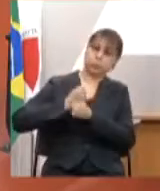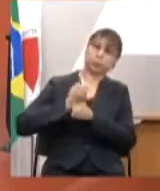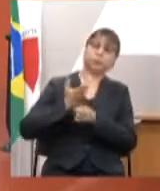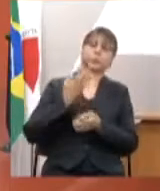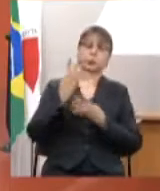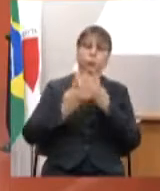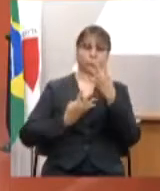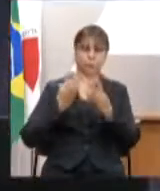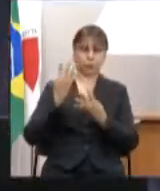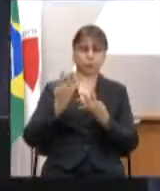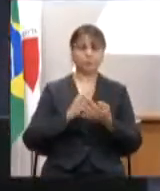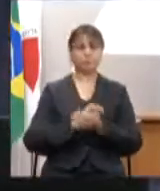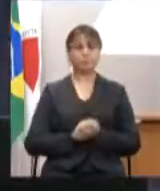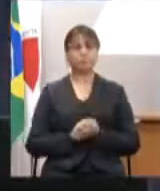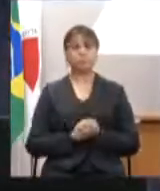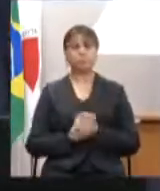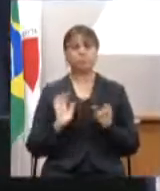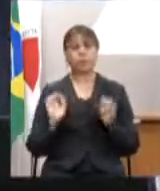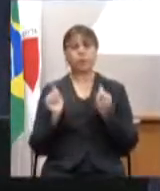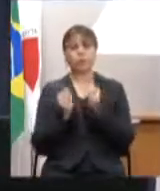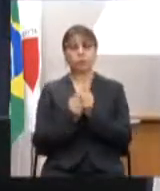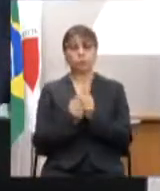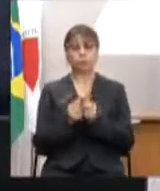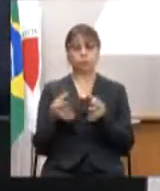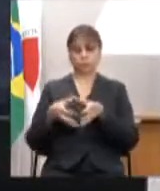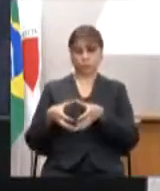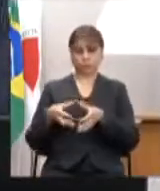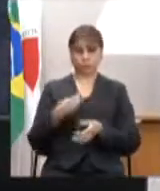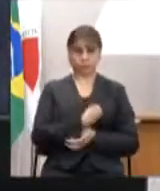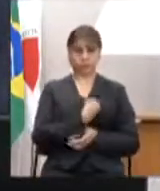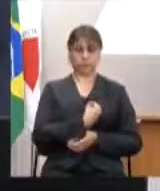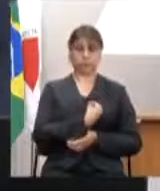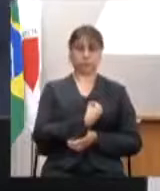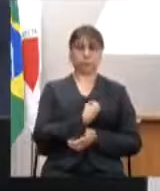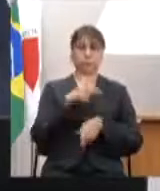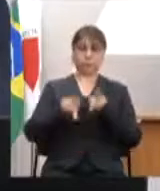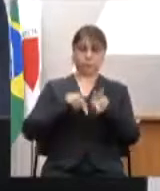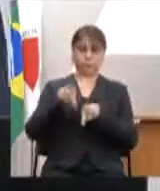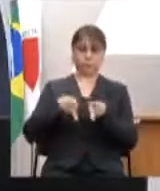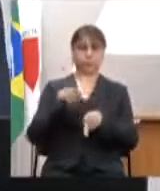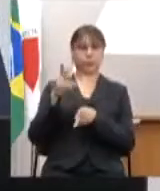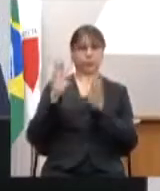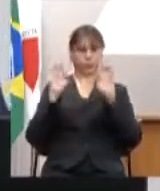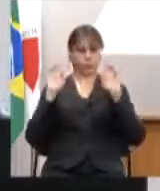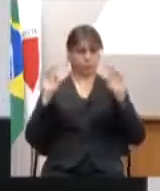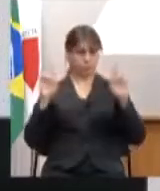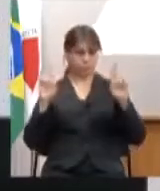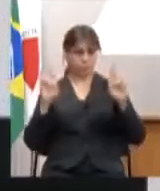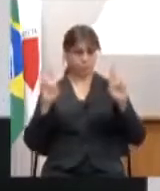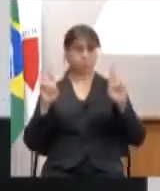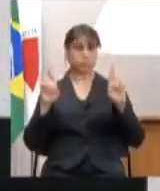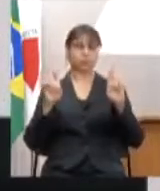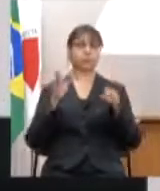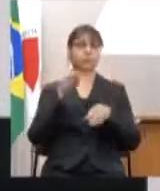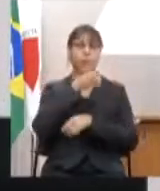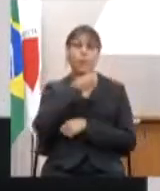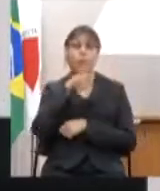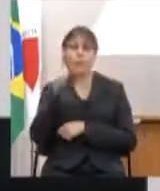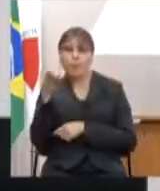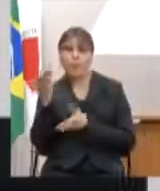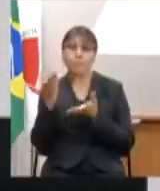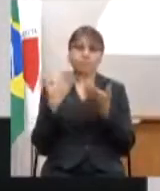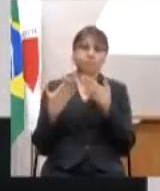tendo a Comissão de Participação Popular à frente desse trabalho, dialogando com as pessoas, indo até as pessoas.